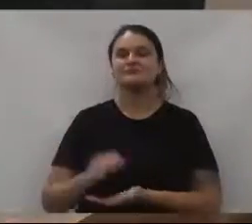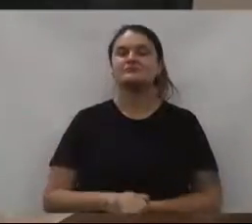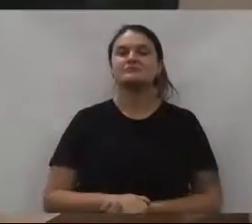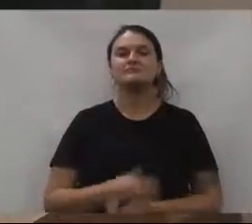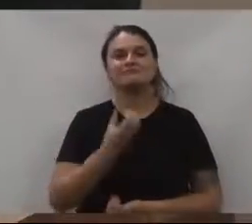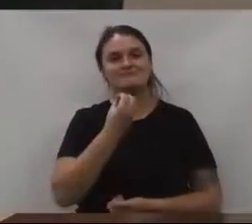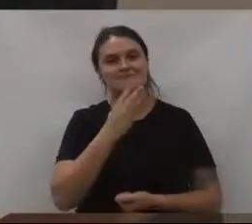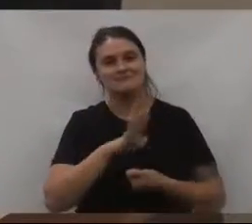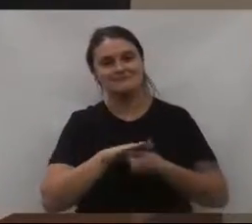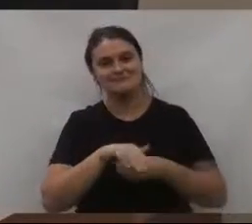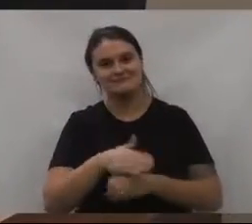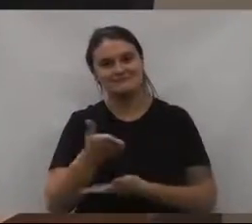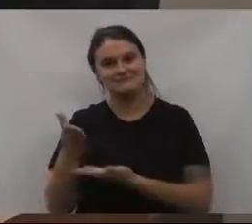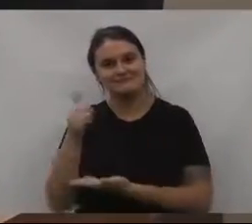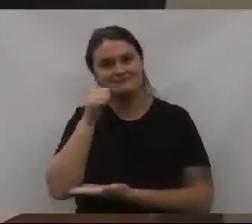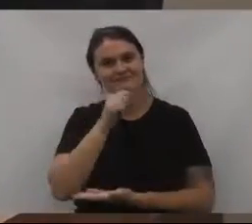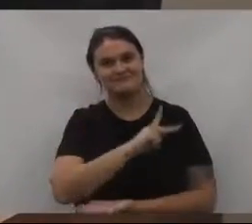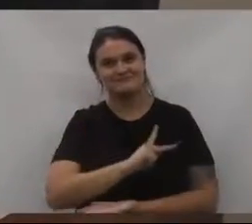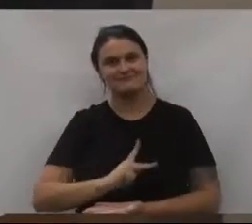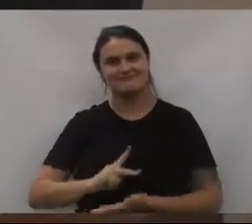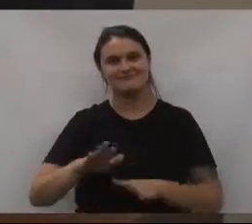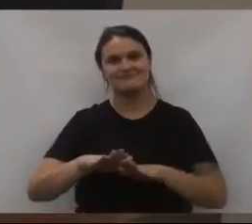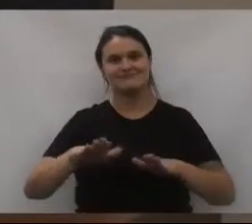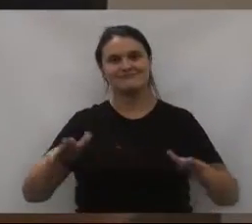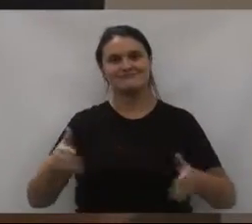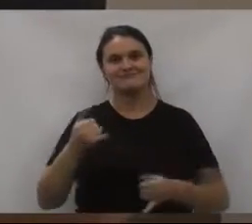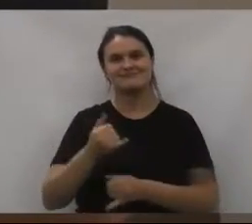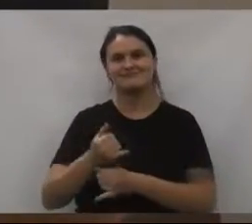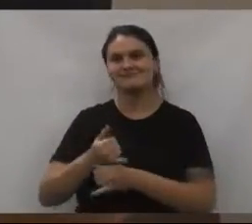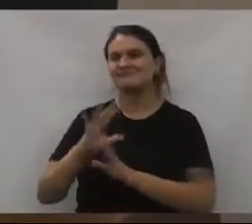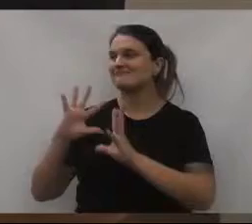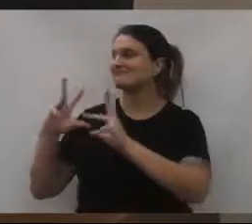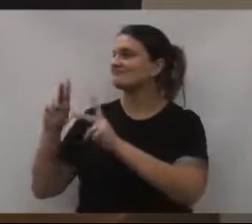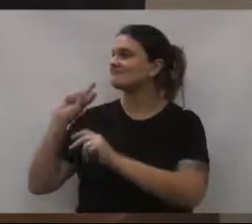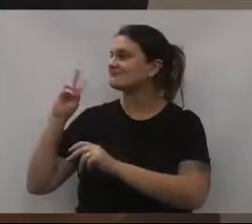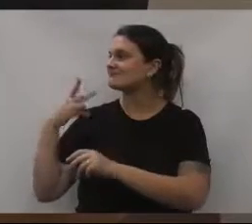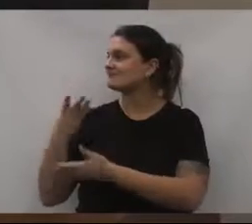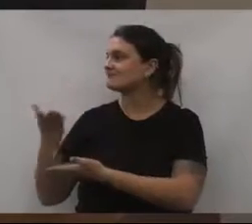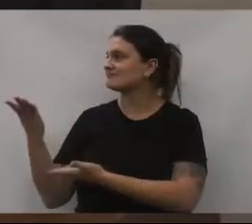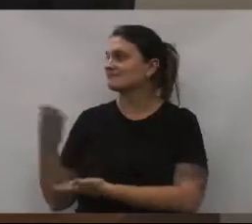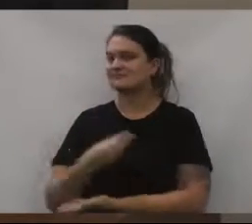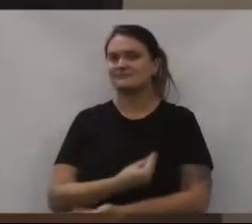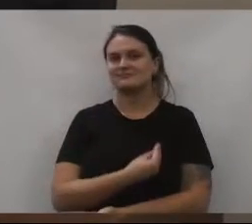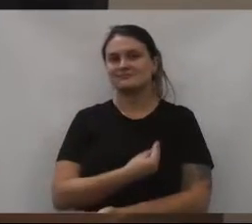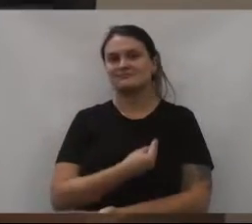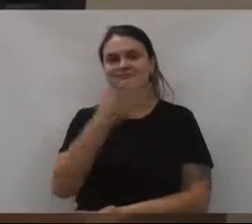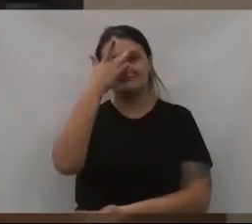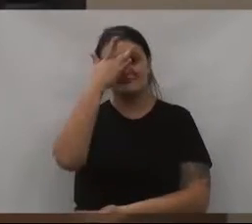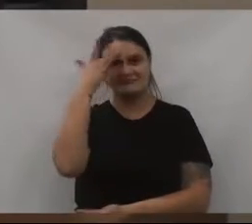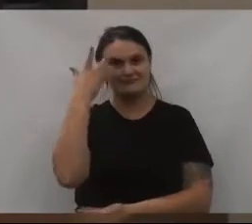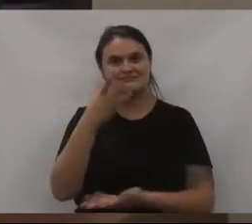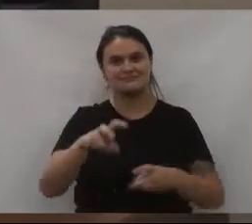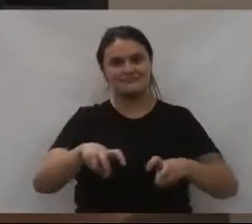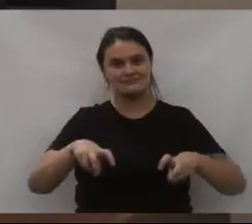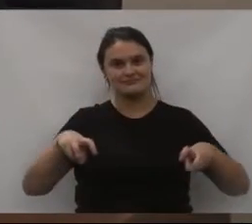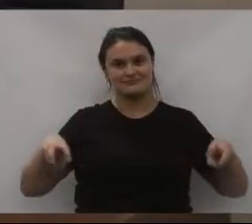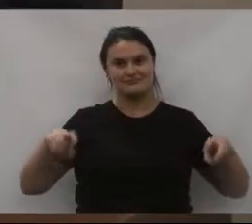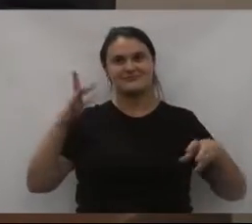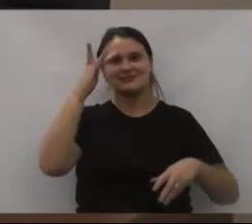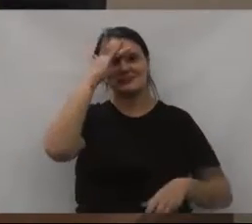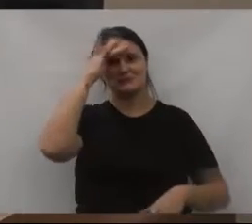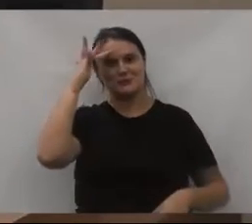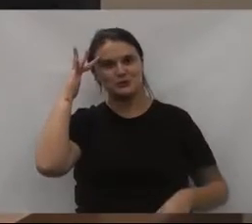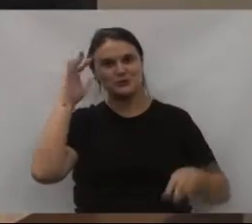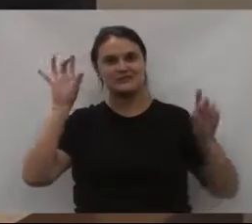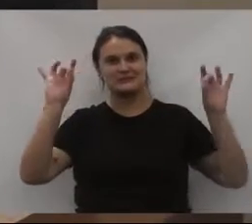Boa noite, senhor presidente, mesa, vereadores, vereadora, público aqui presente, autoridades já